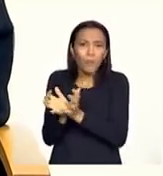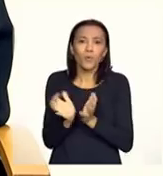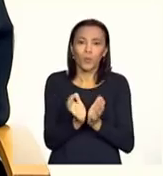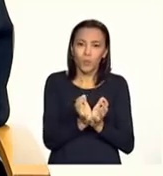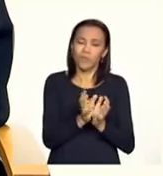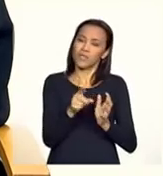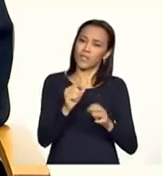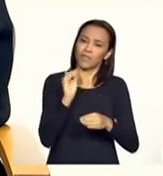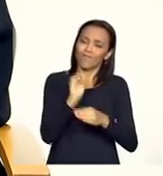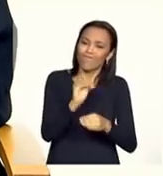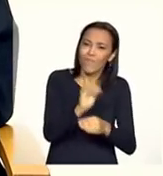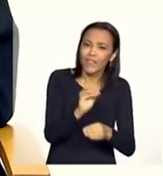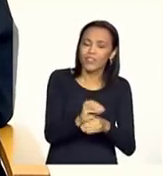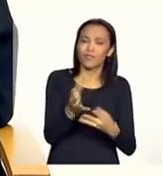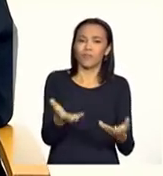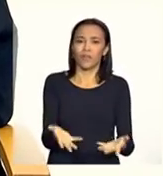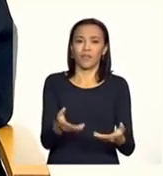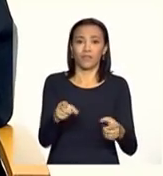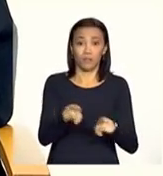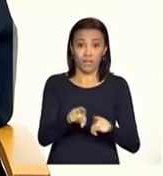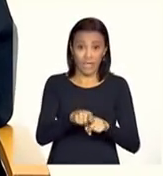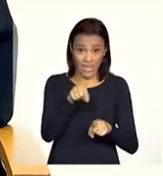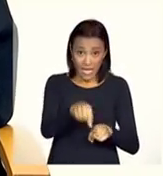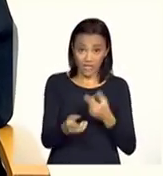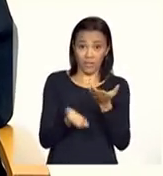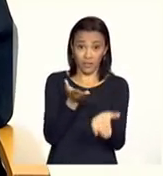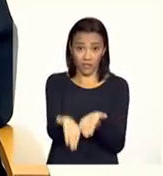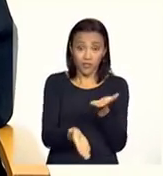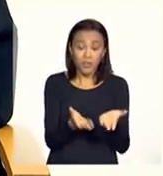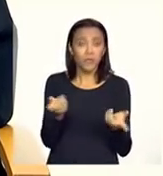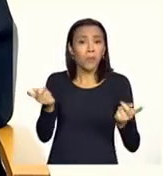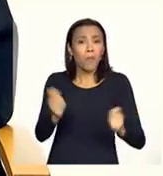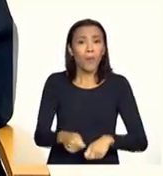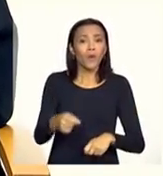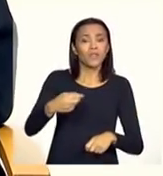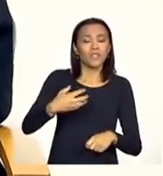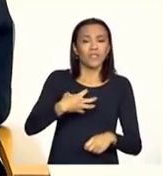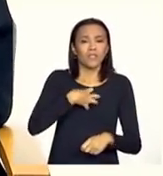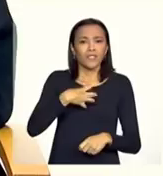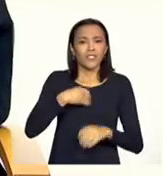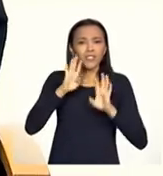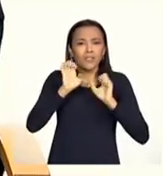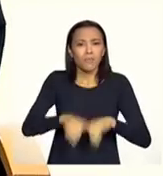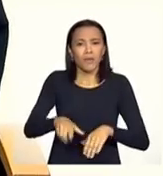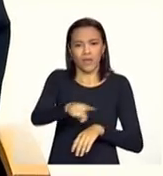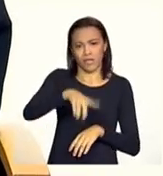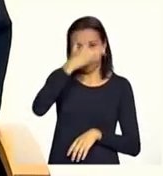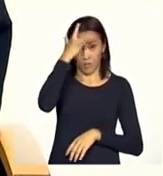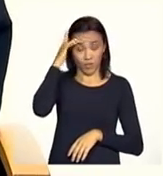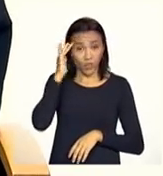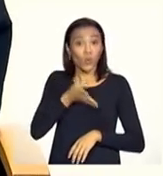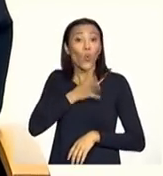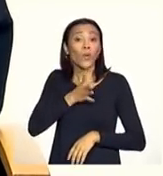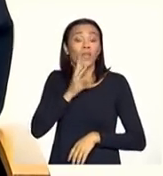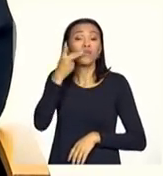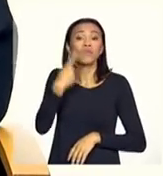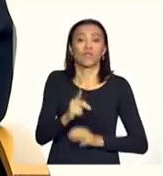atendimento dessa pessoa, de forma mais qualificada, um atendimento que possa fazer com que essas pessoas, elas conheçam e realizem os seus